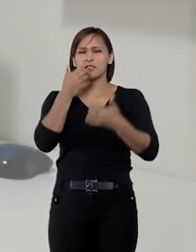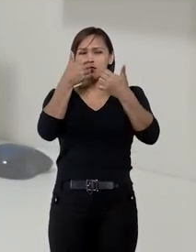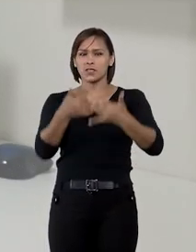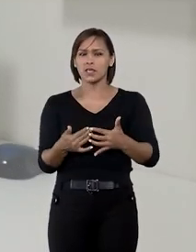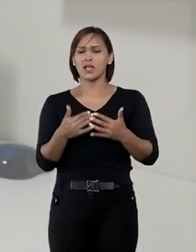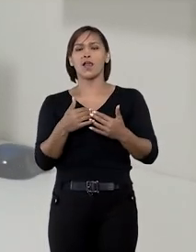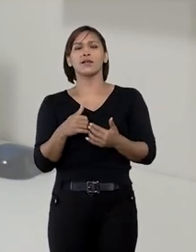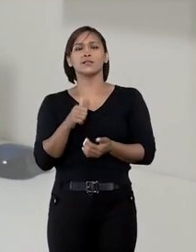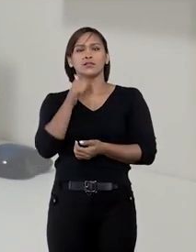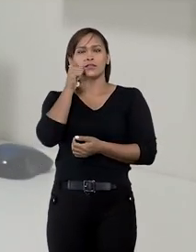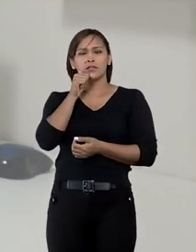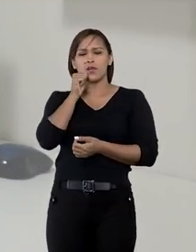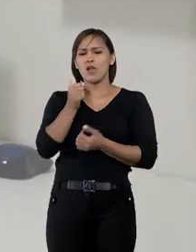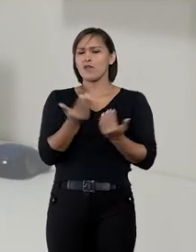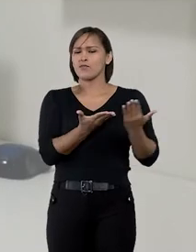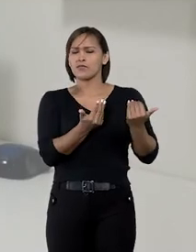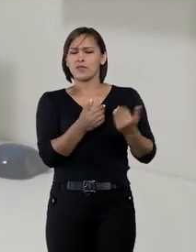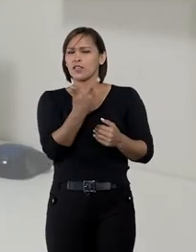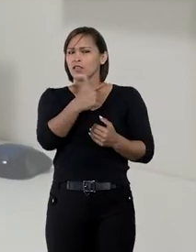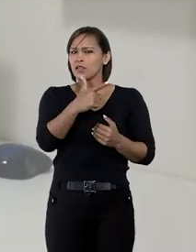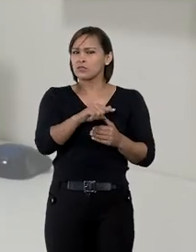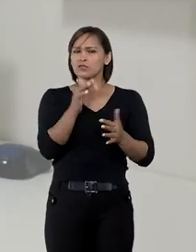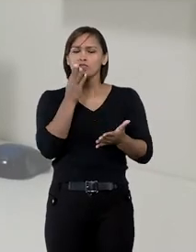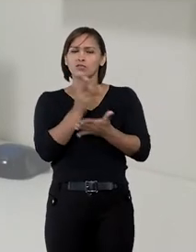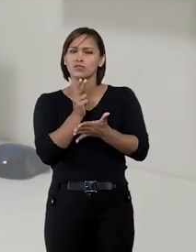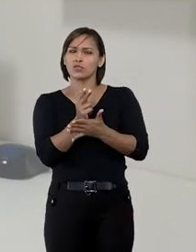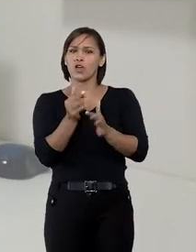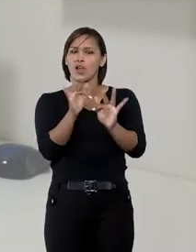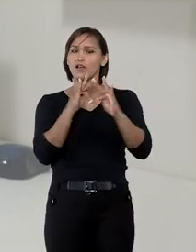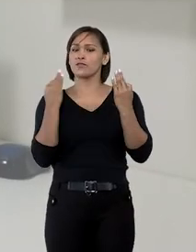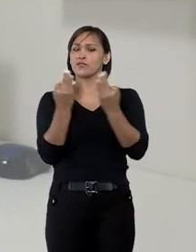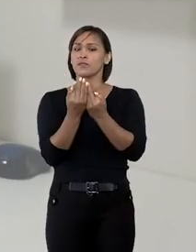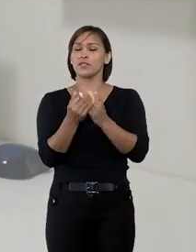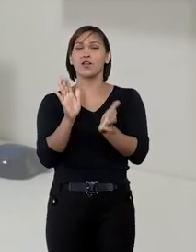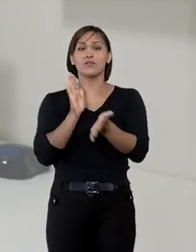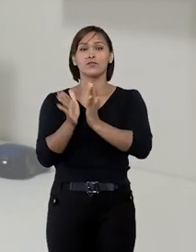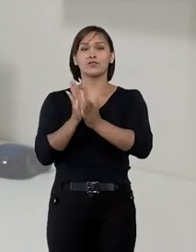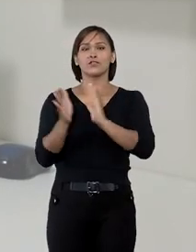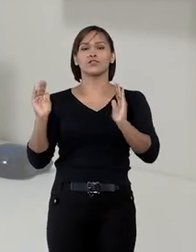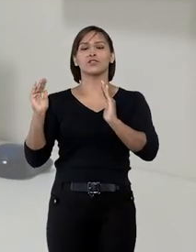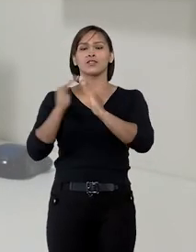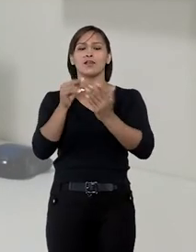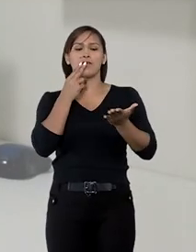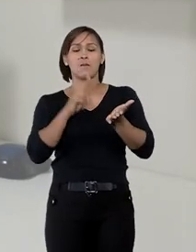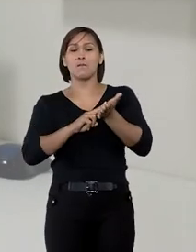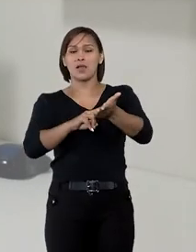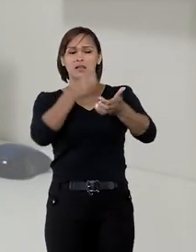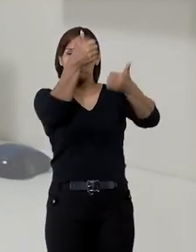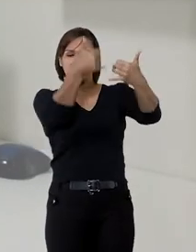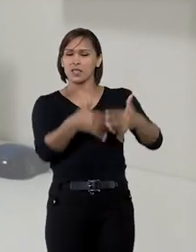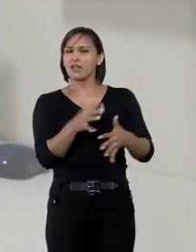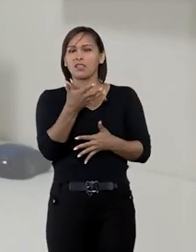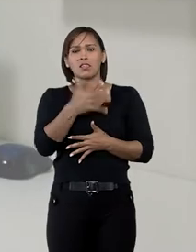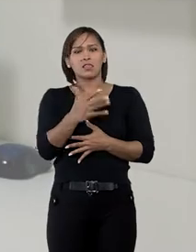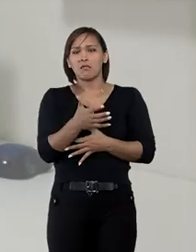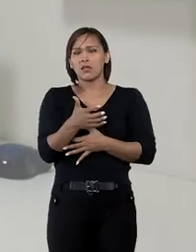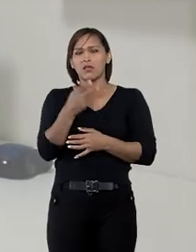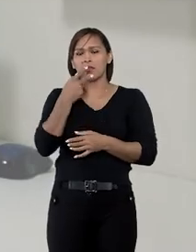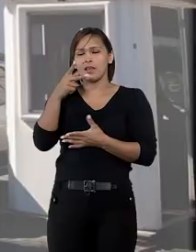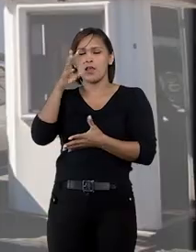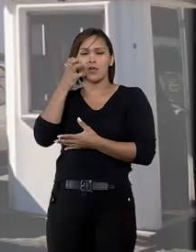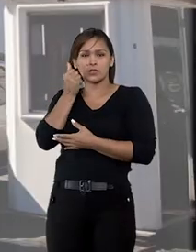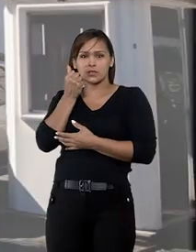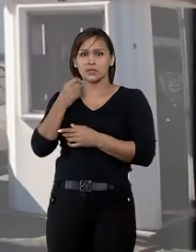adolescente não manifestava vontade de pertencer à família e que chegou a fugir de casa deixando uma carta em que dizia não querer mais ser